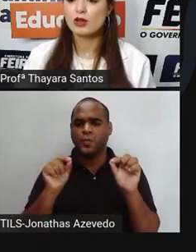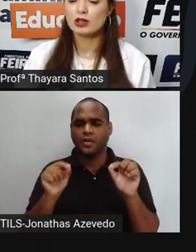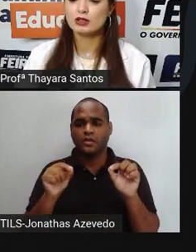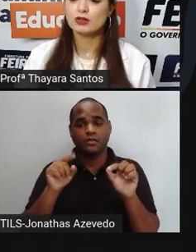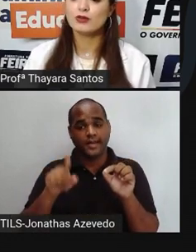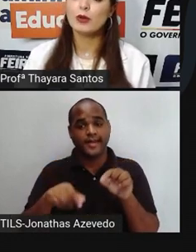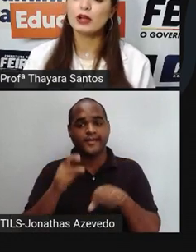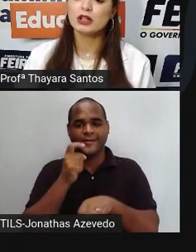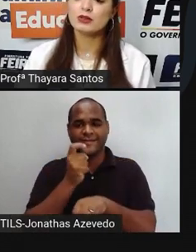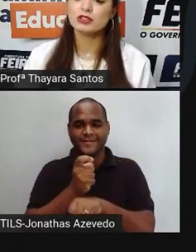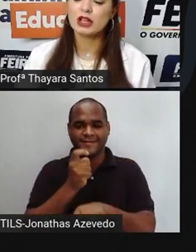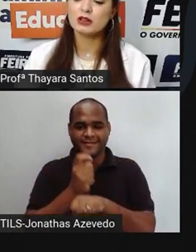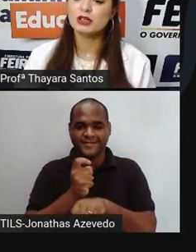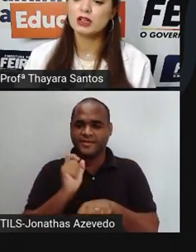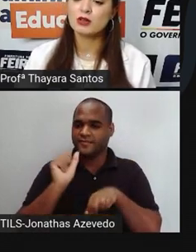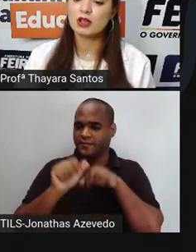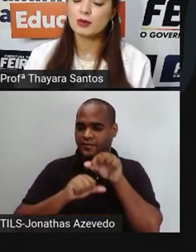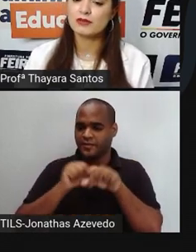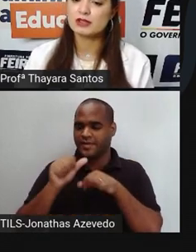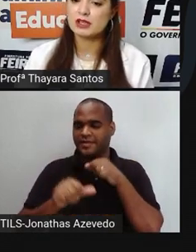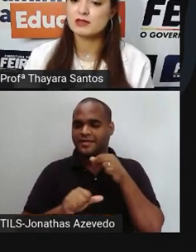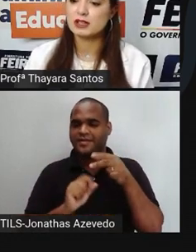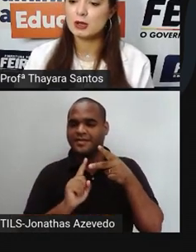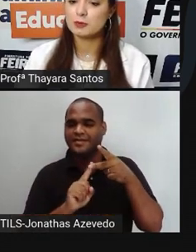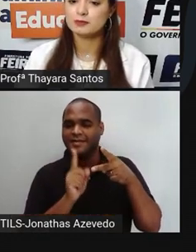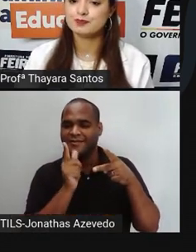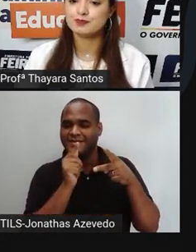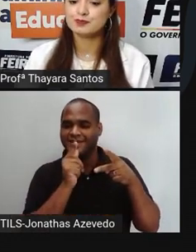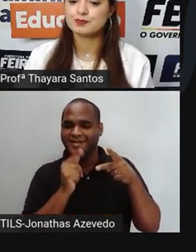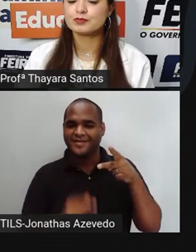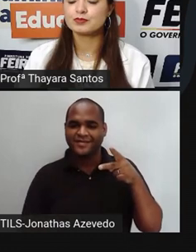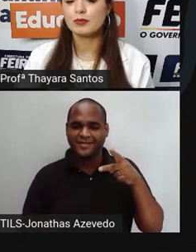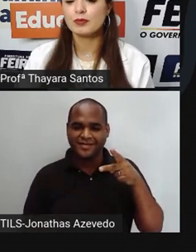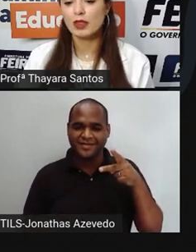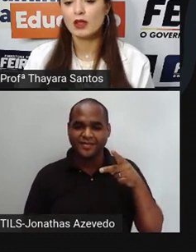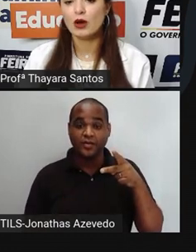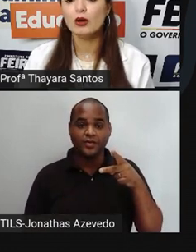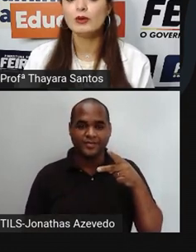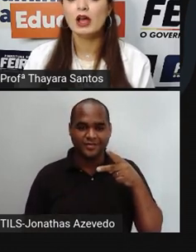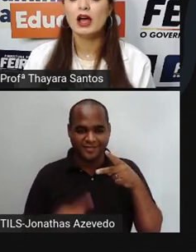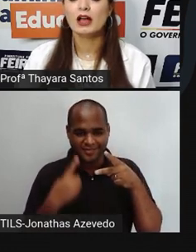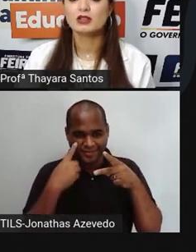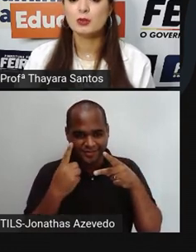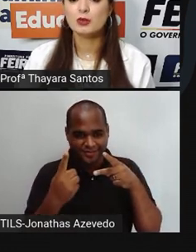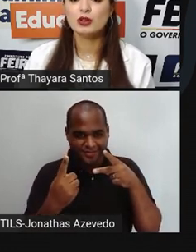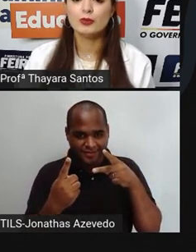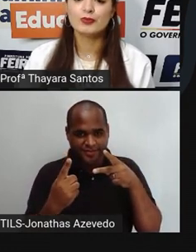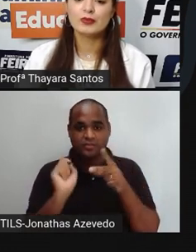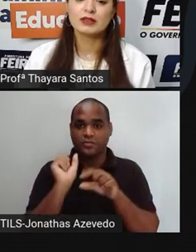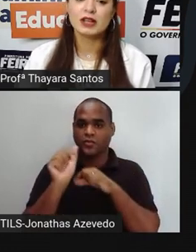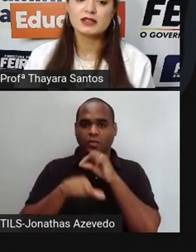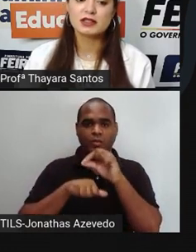sólido. Vou botar no estado líquido aqui para vocês verem. Ó, aqui já mudou. 13 graus